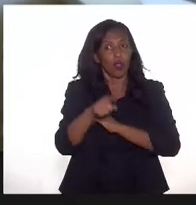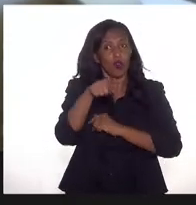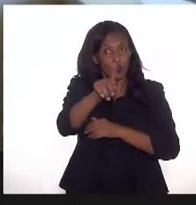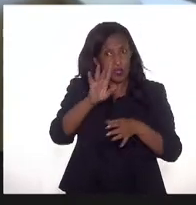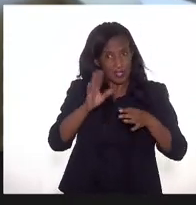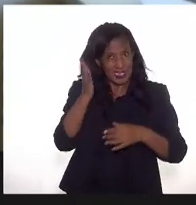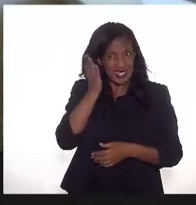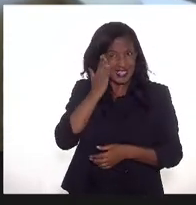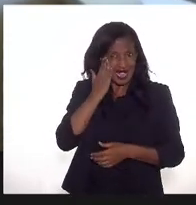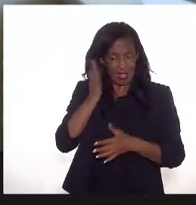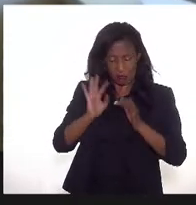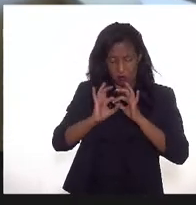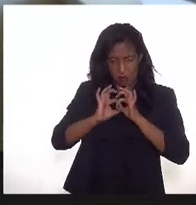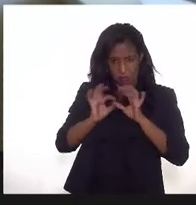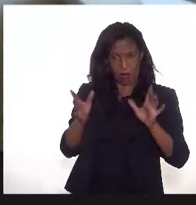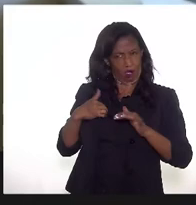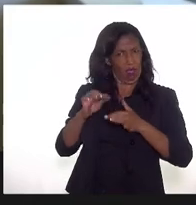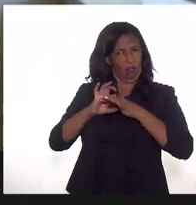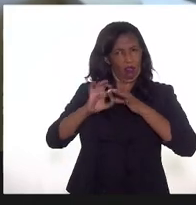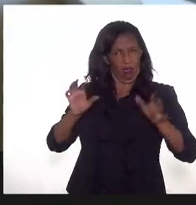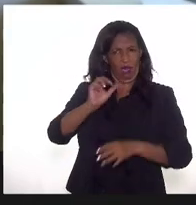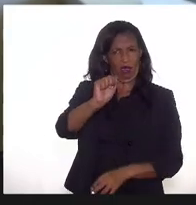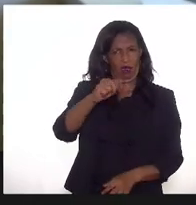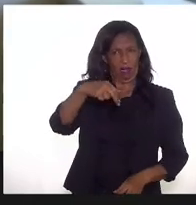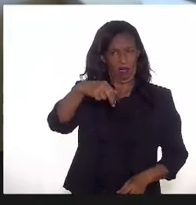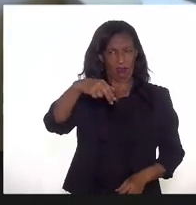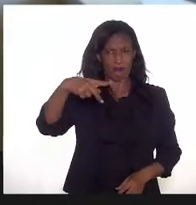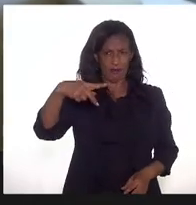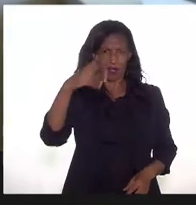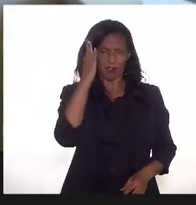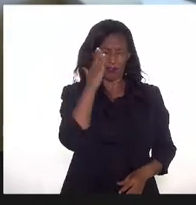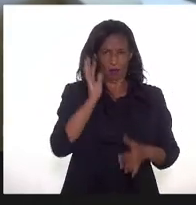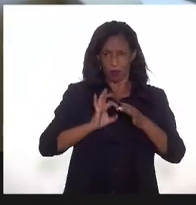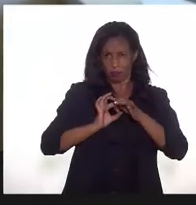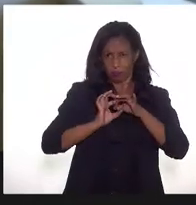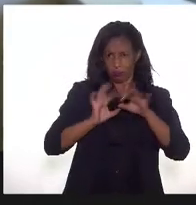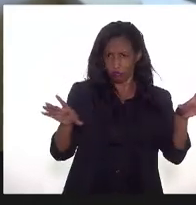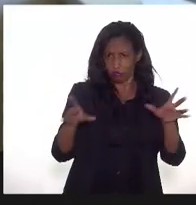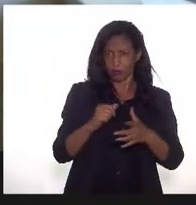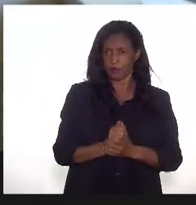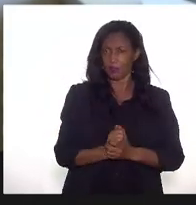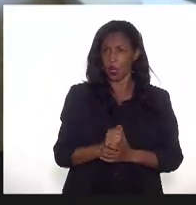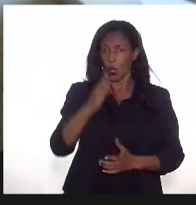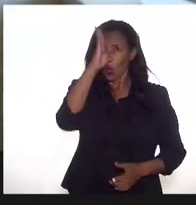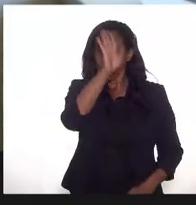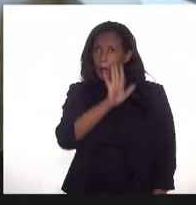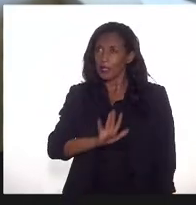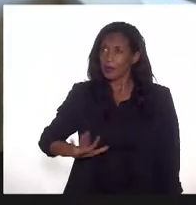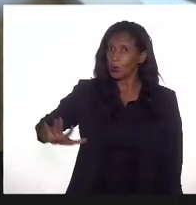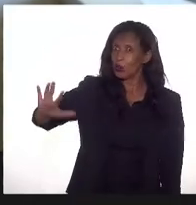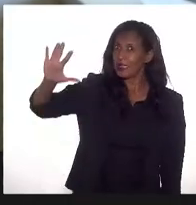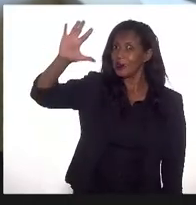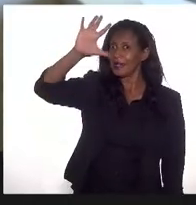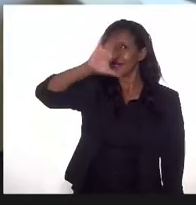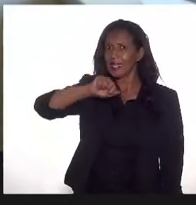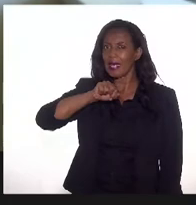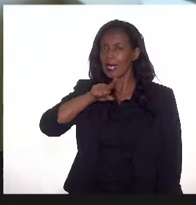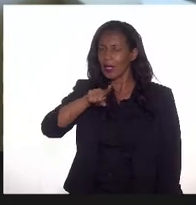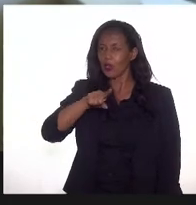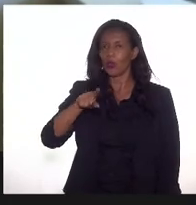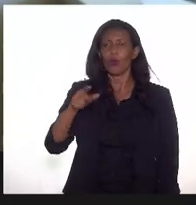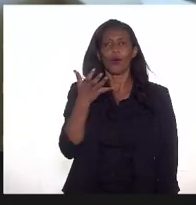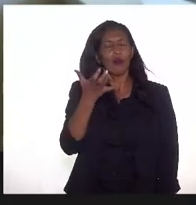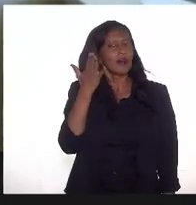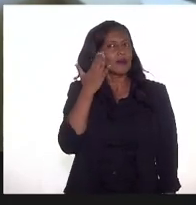de Janeiro, isto é uma metodologia para o Brasil inteiro que está esfoliando o bolso do